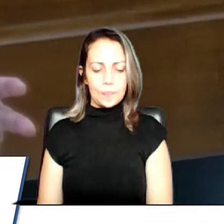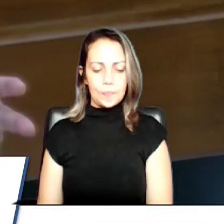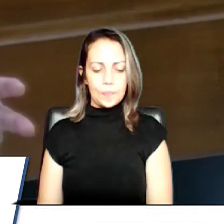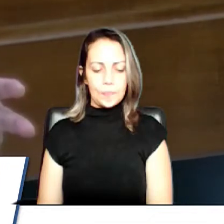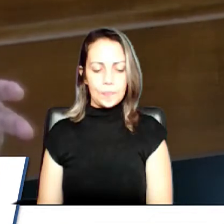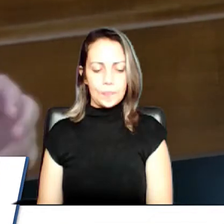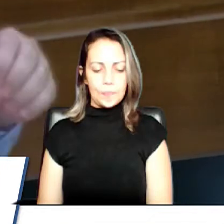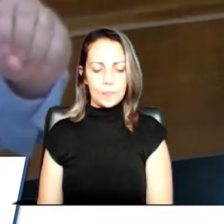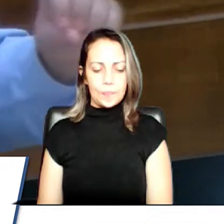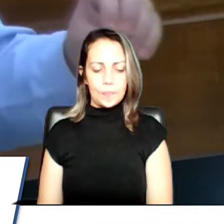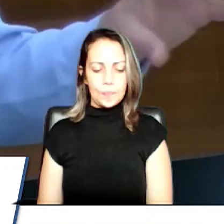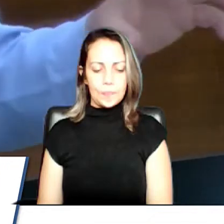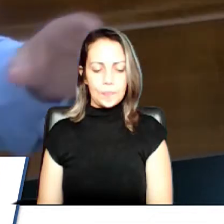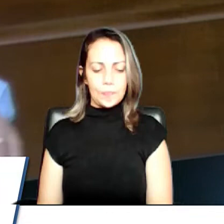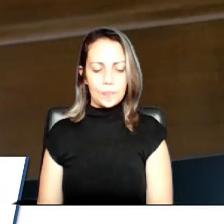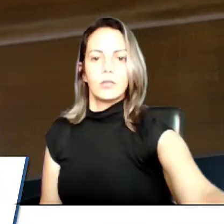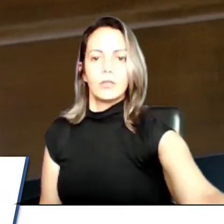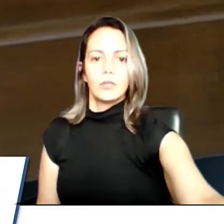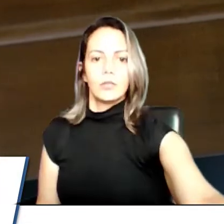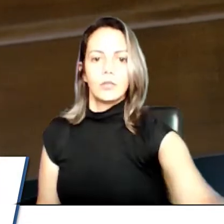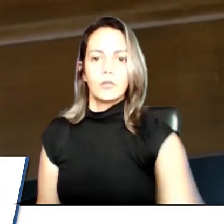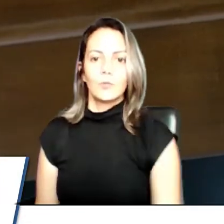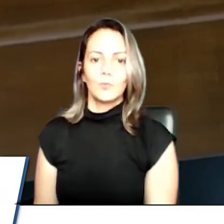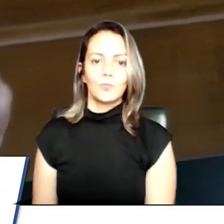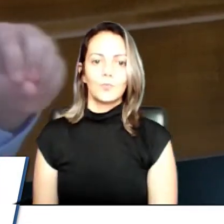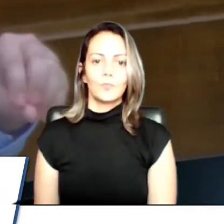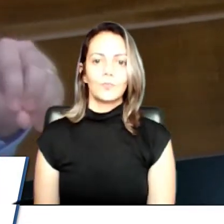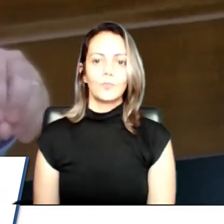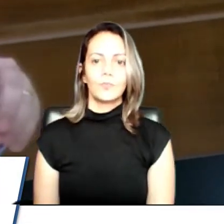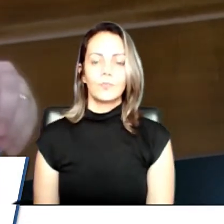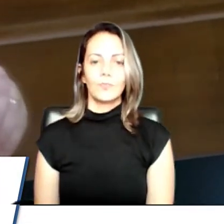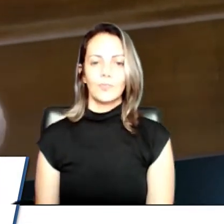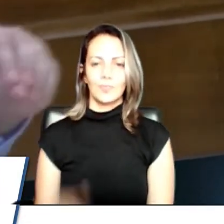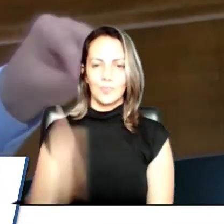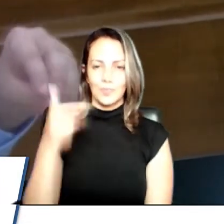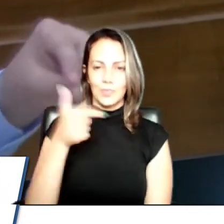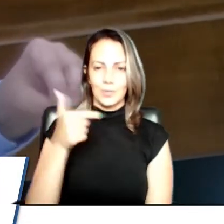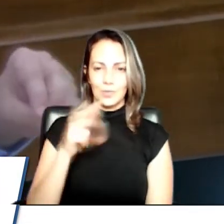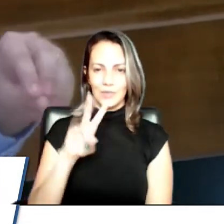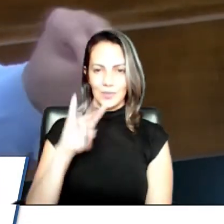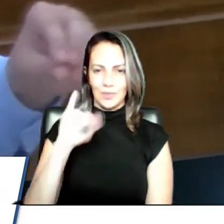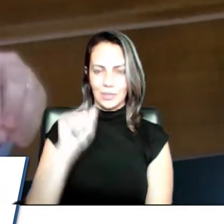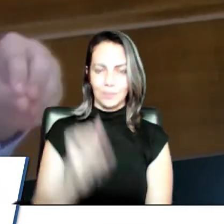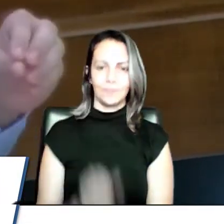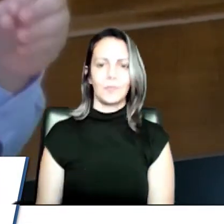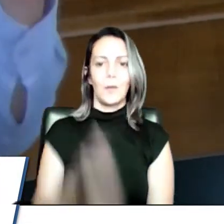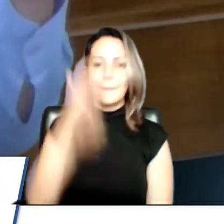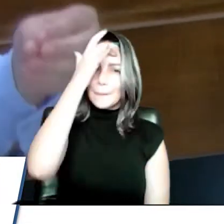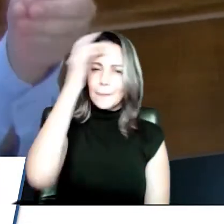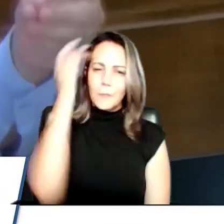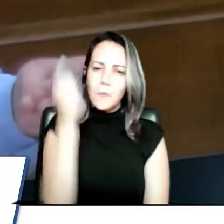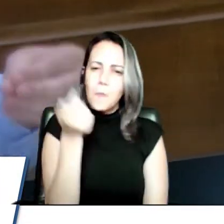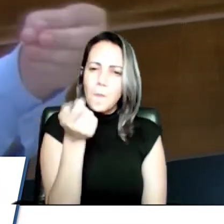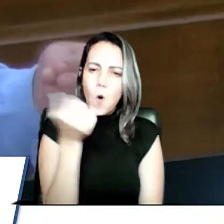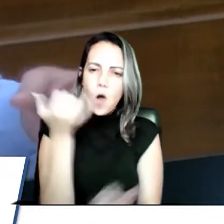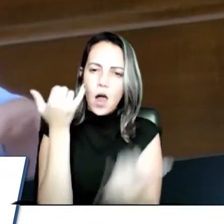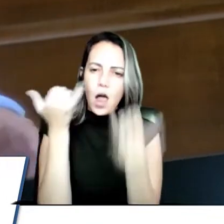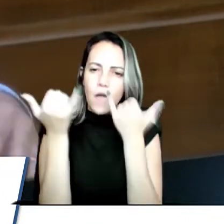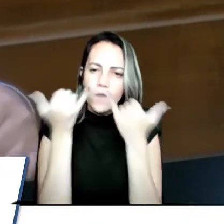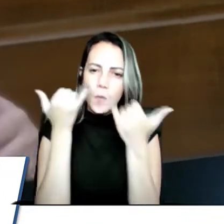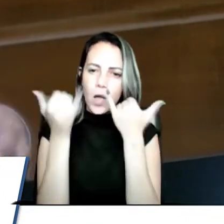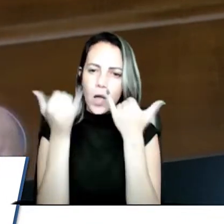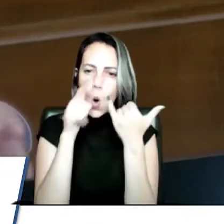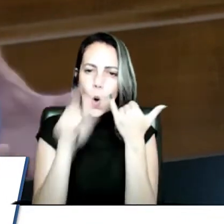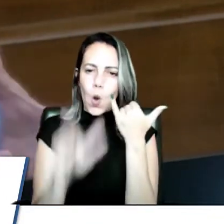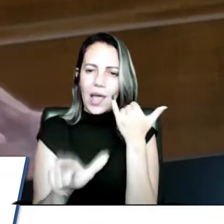segunda via. Uma pessoa com pouca instrução, às vezes ela não consegue tirar a segunda via da conta que ela